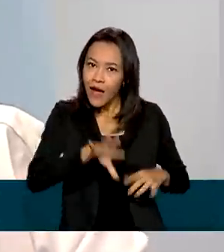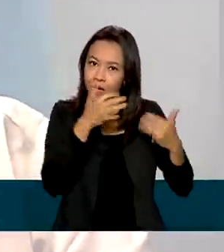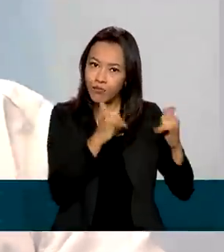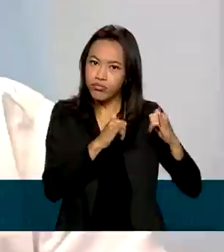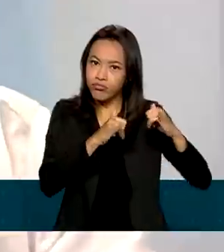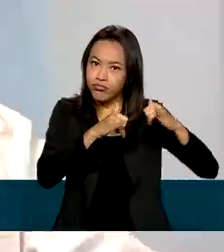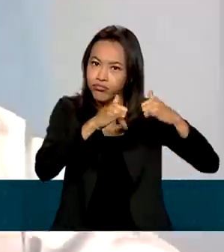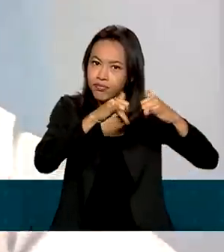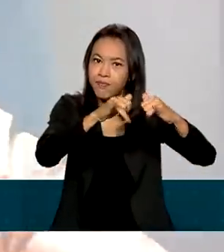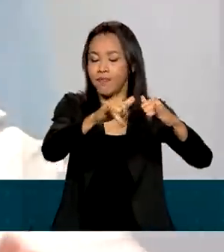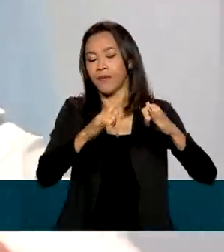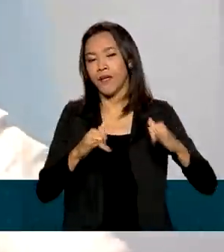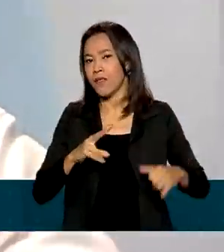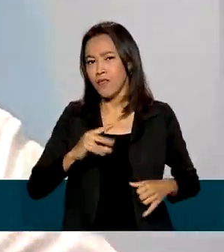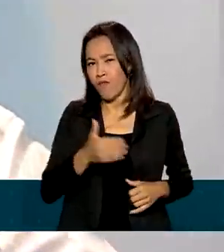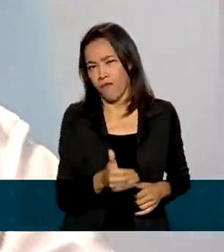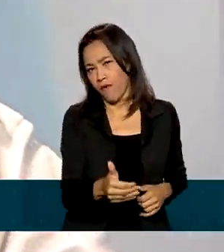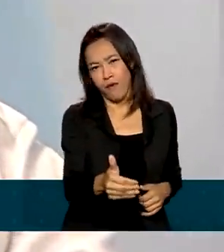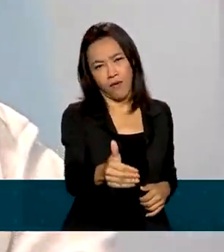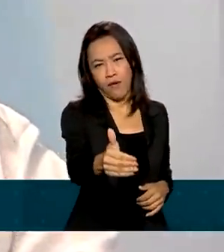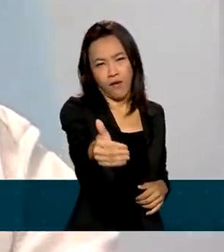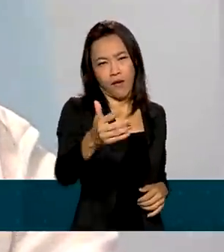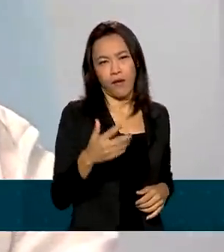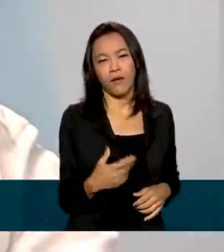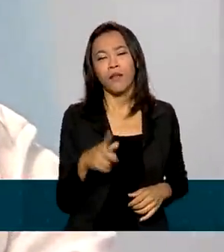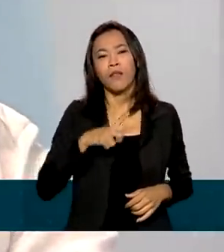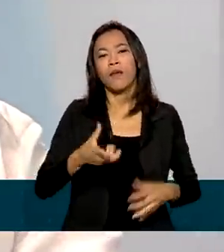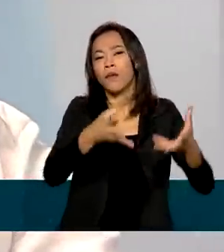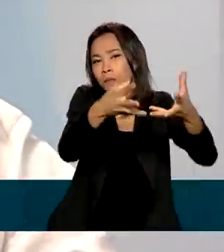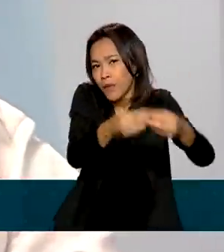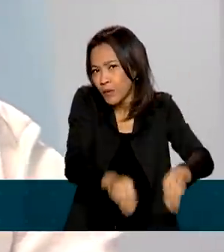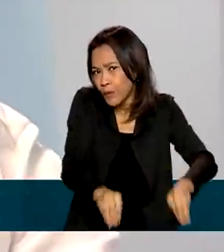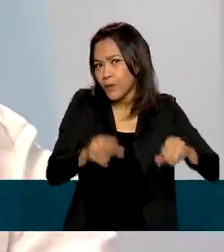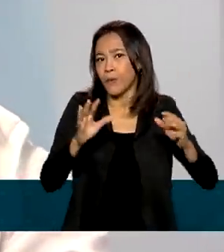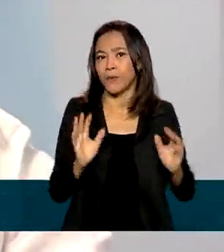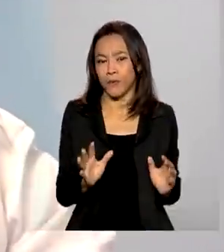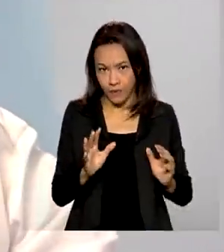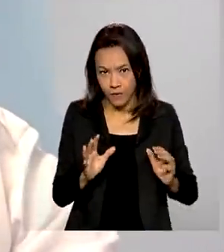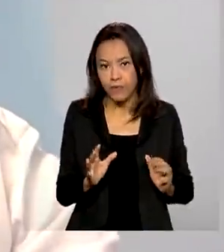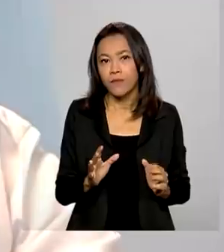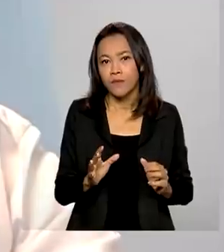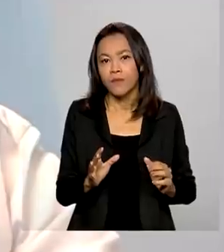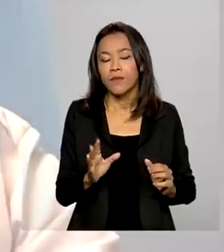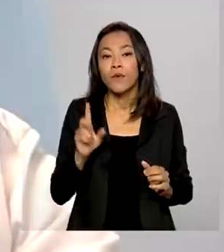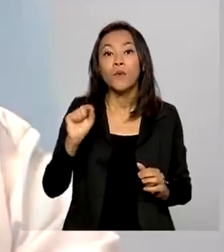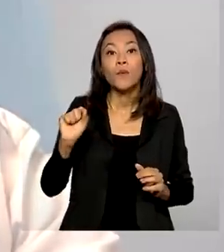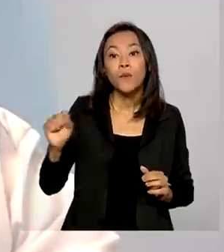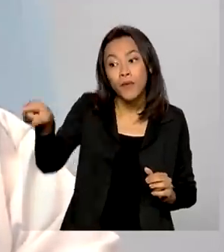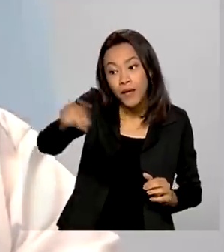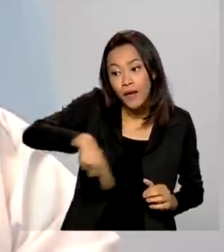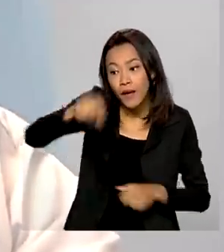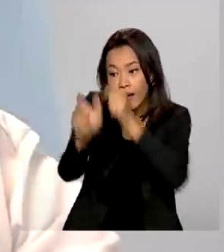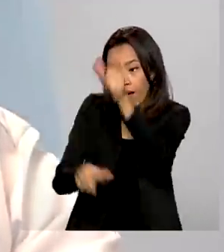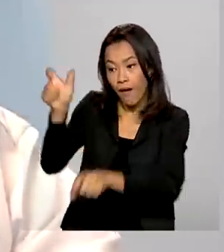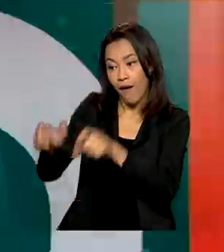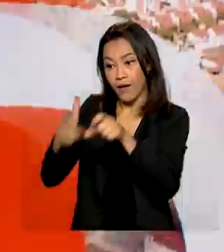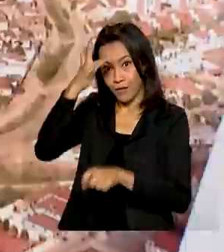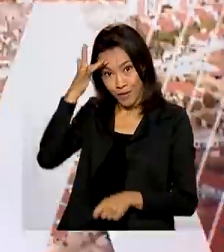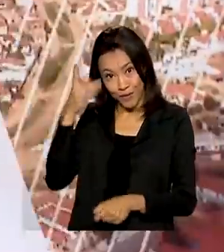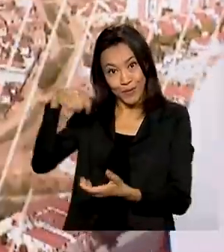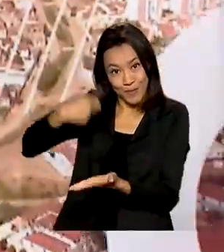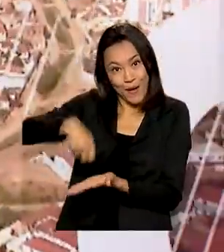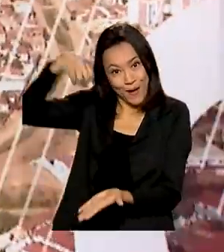não vai afetar negativamente o bolso do consumidor este ano.